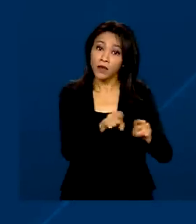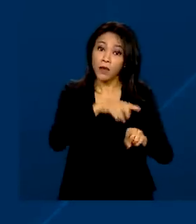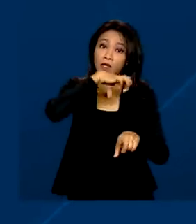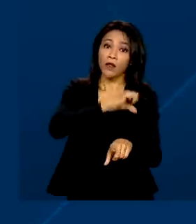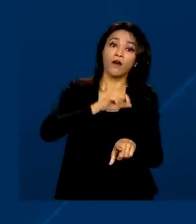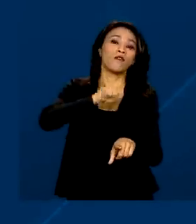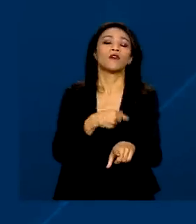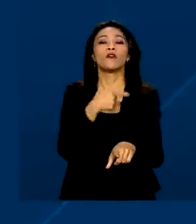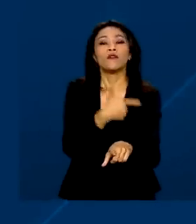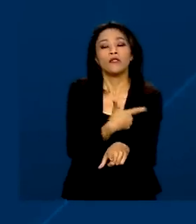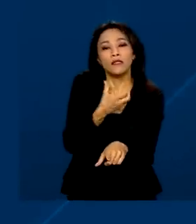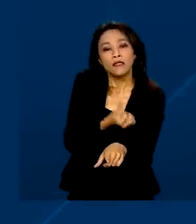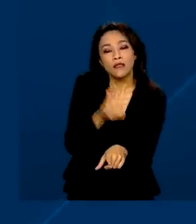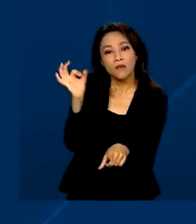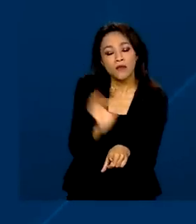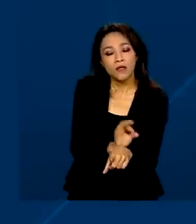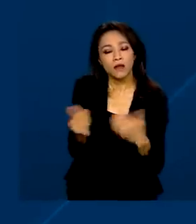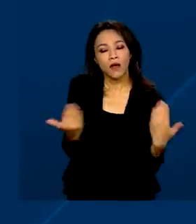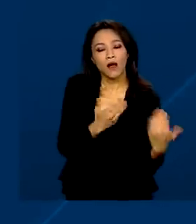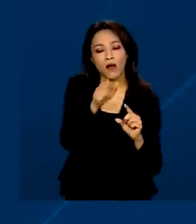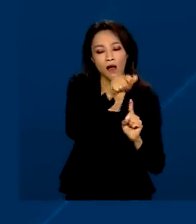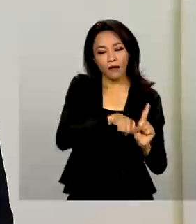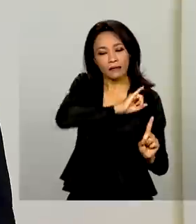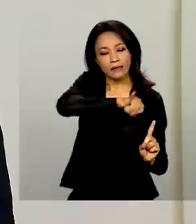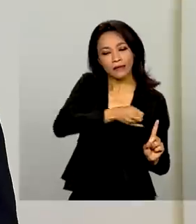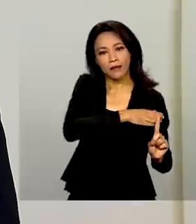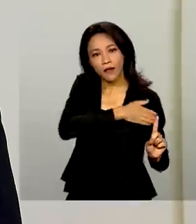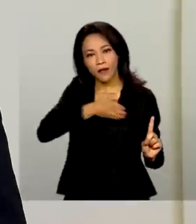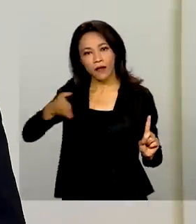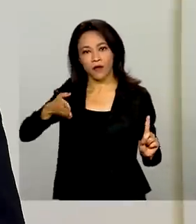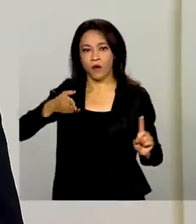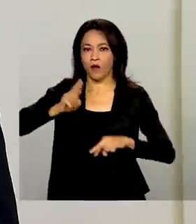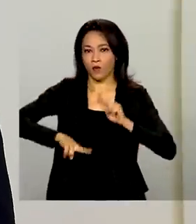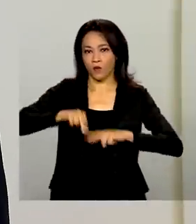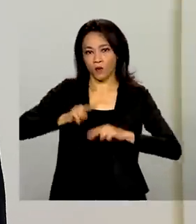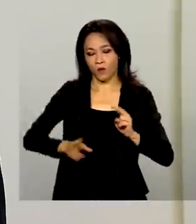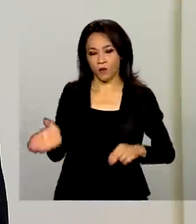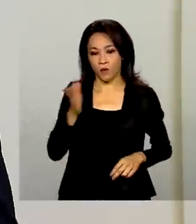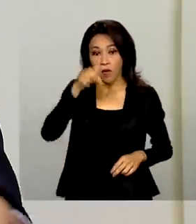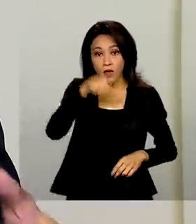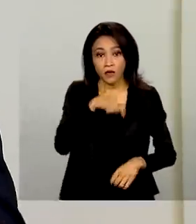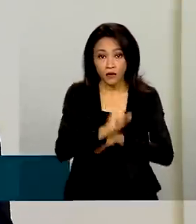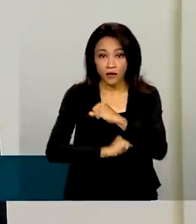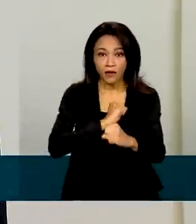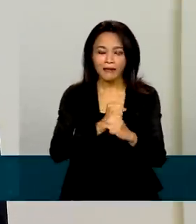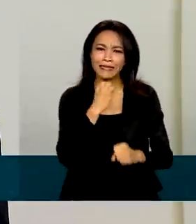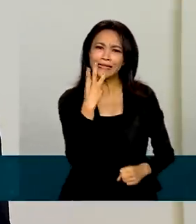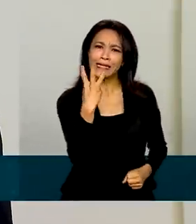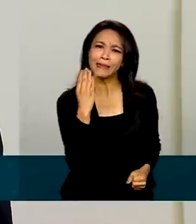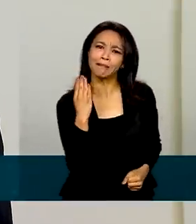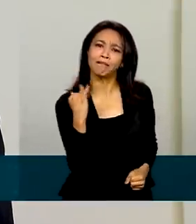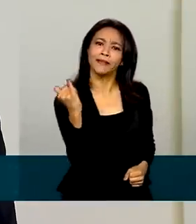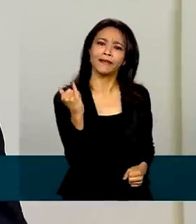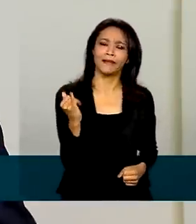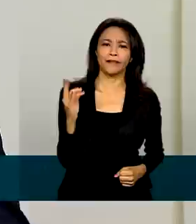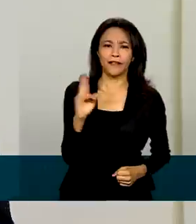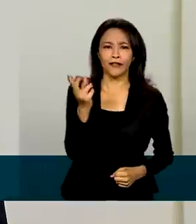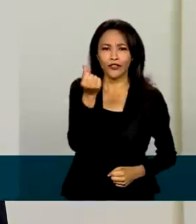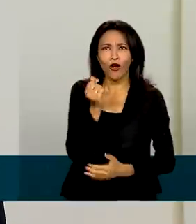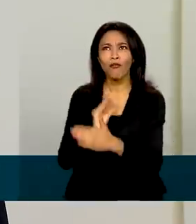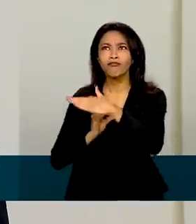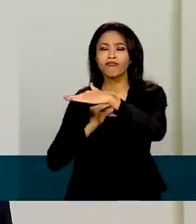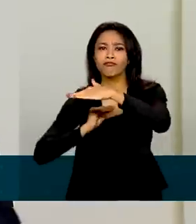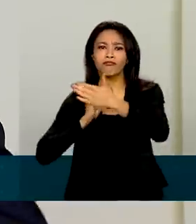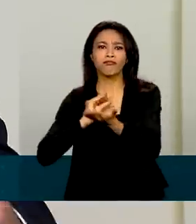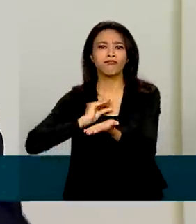% no comparativo de janeiro a junho. No final deste ano, nós vamos completar 3 bilhões de reais distribuídos aos estados